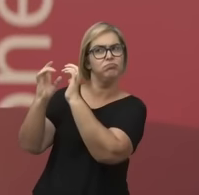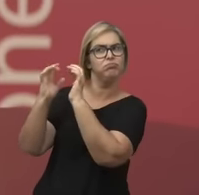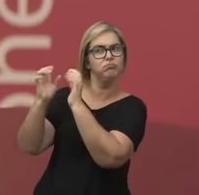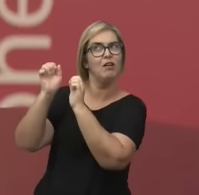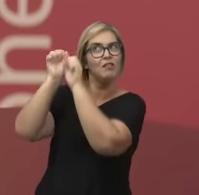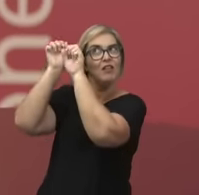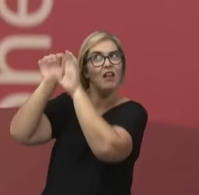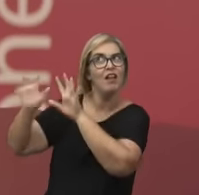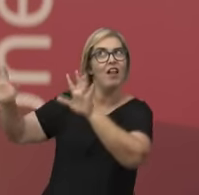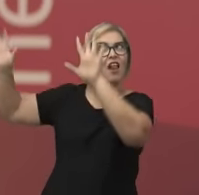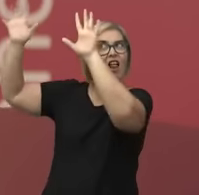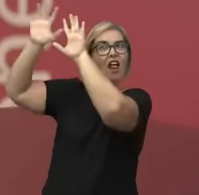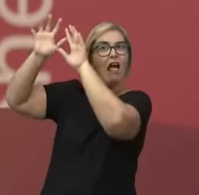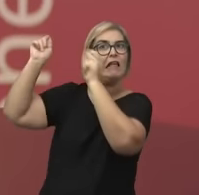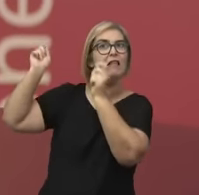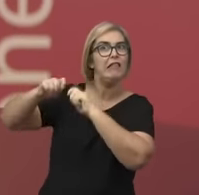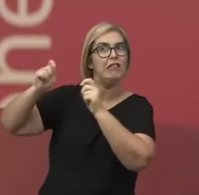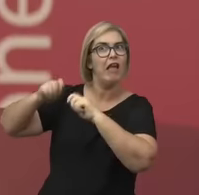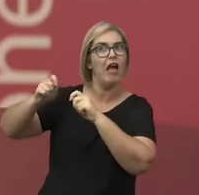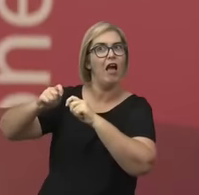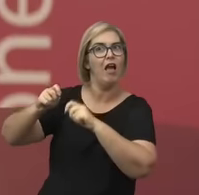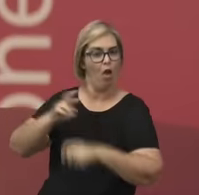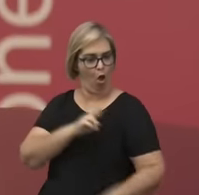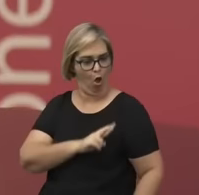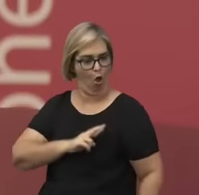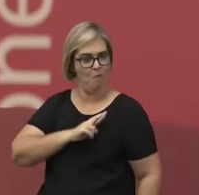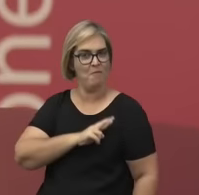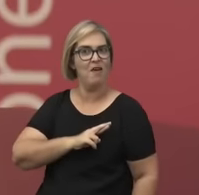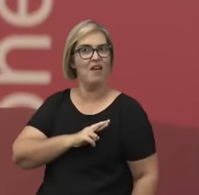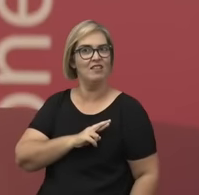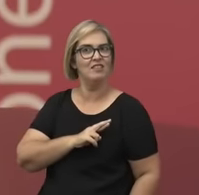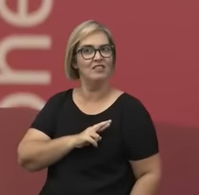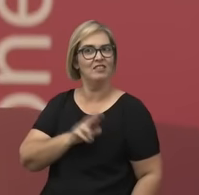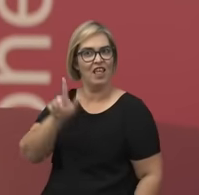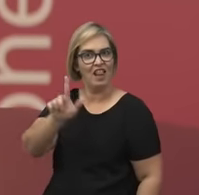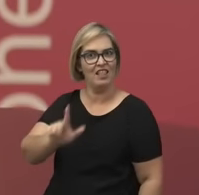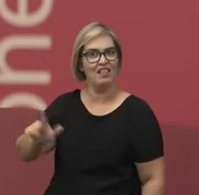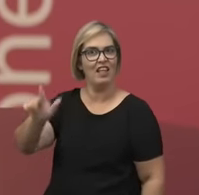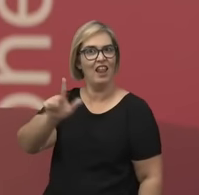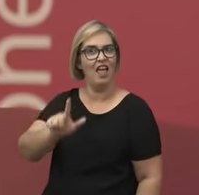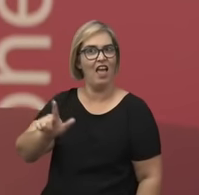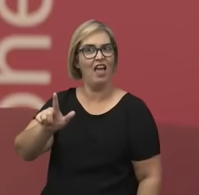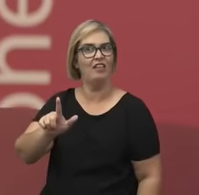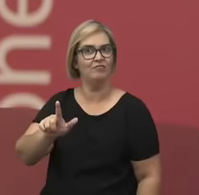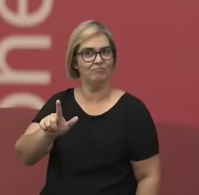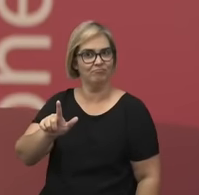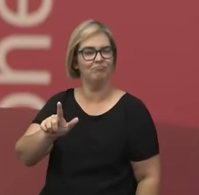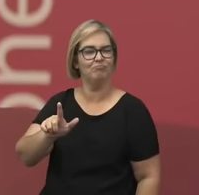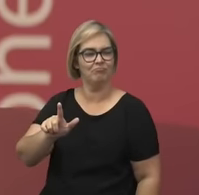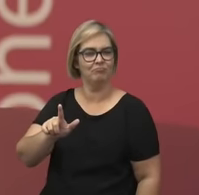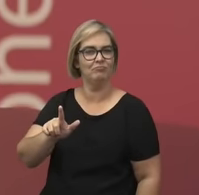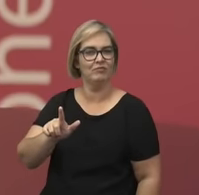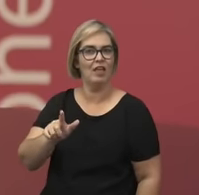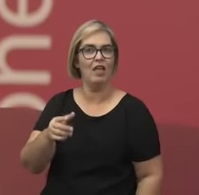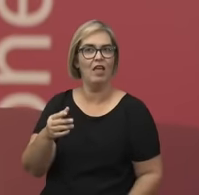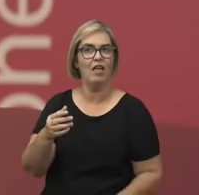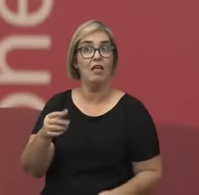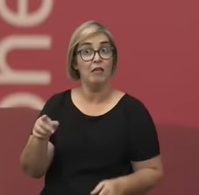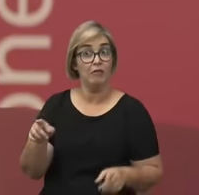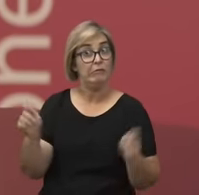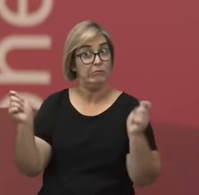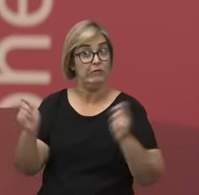expressar em romances, em romances literários, por exemplo. que o romance literário pode ser pensado como um ato político